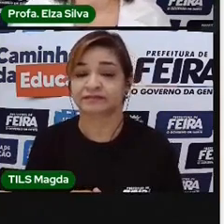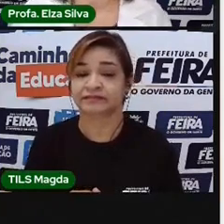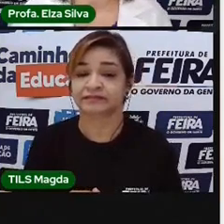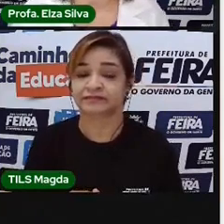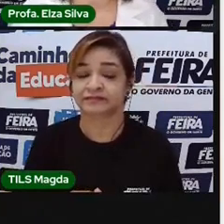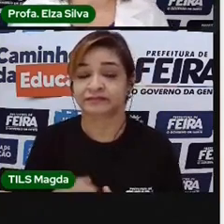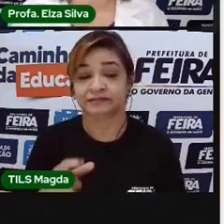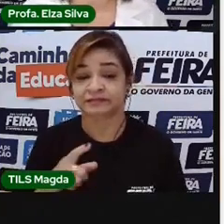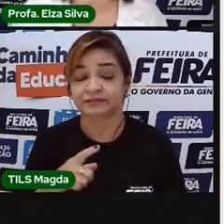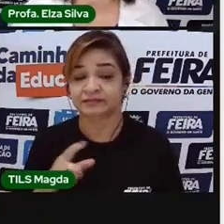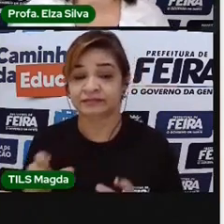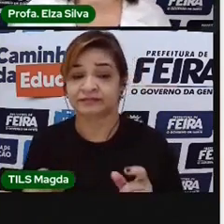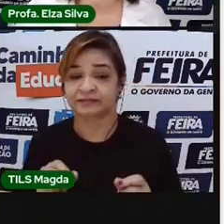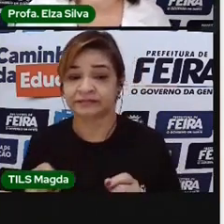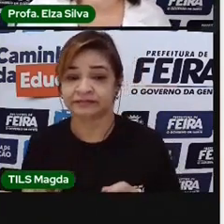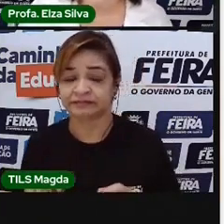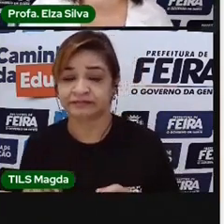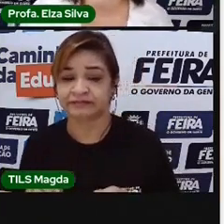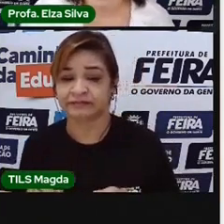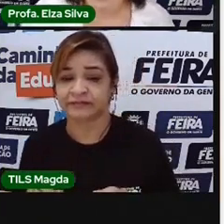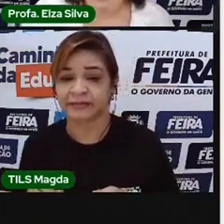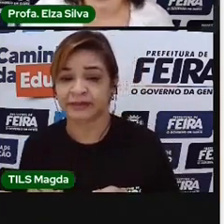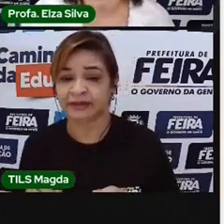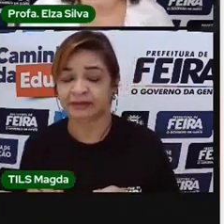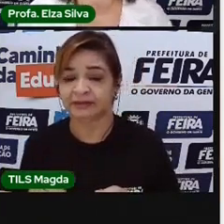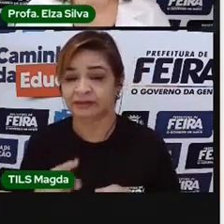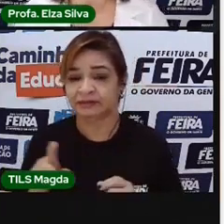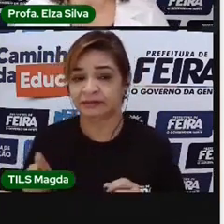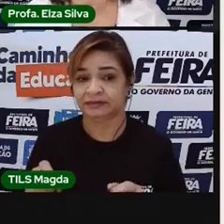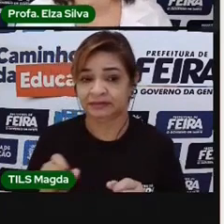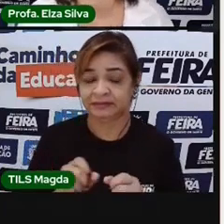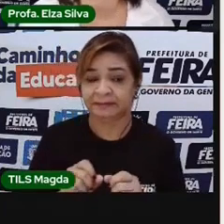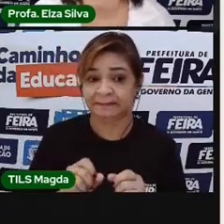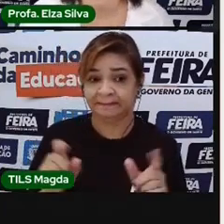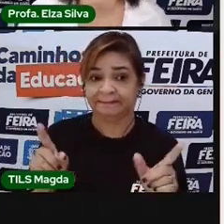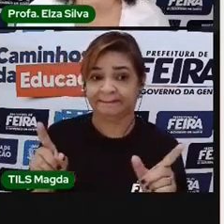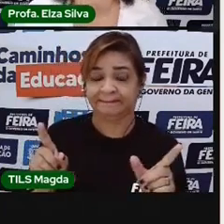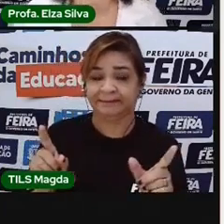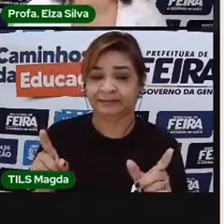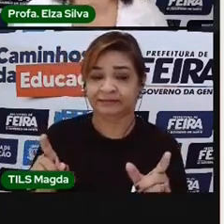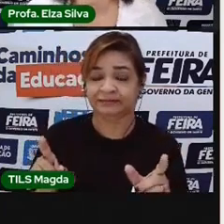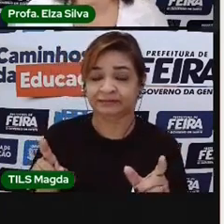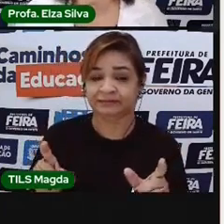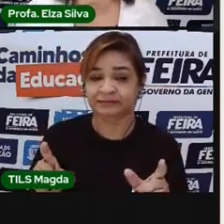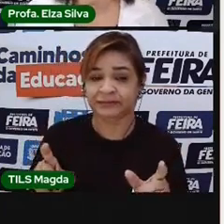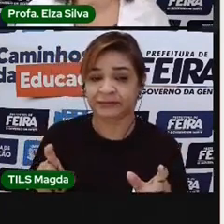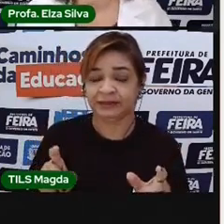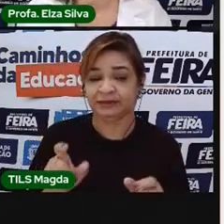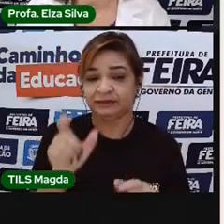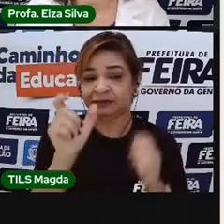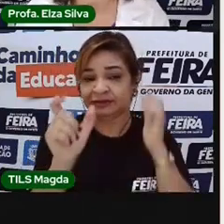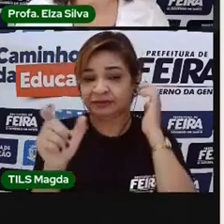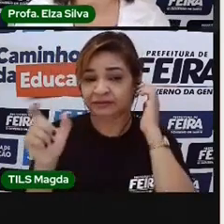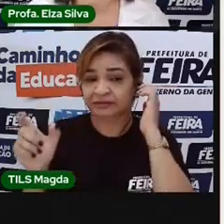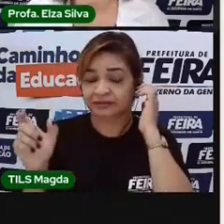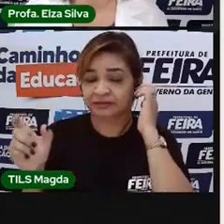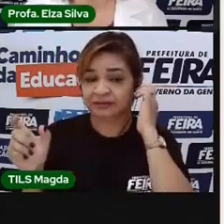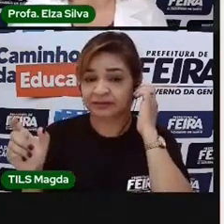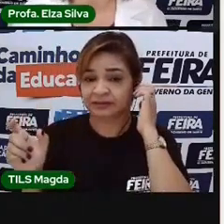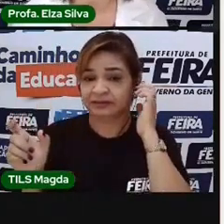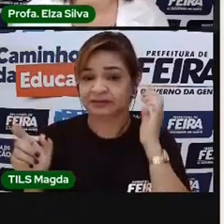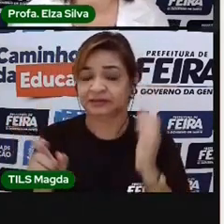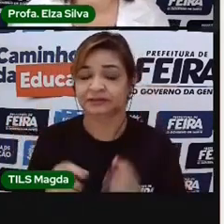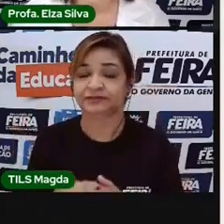Lá terá um comando crie nuvem de palavras. Ou criar nuvem de palavras. Ao clicar, esta